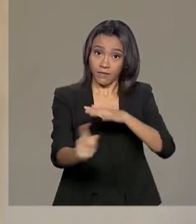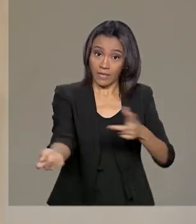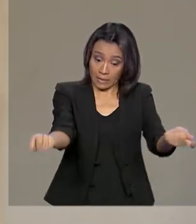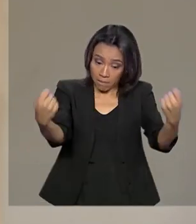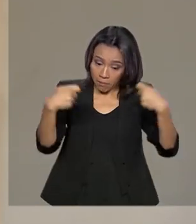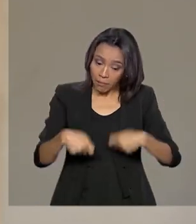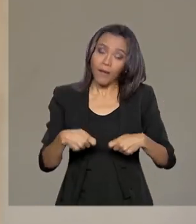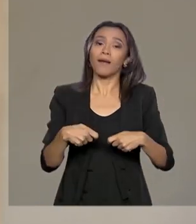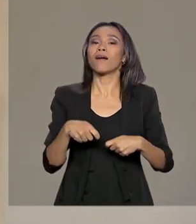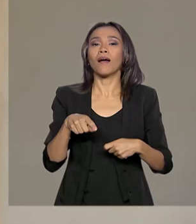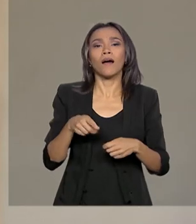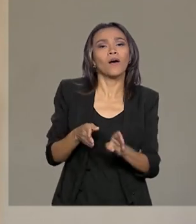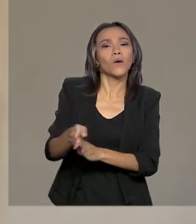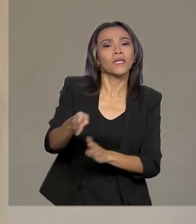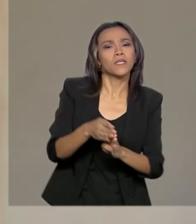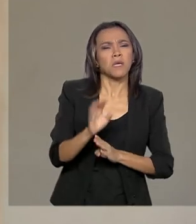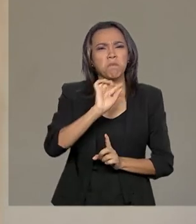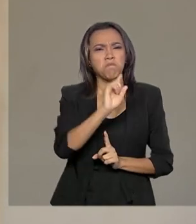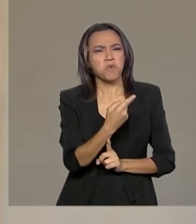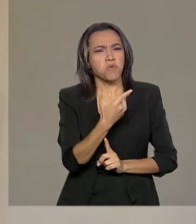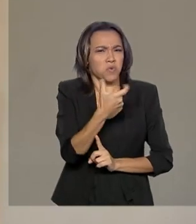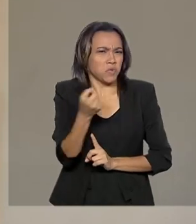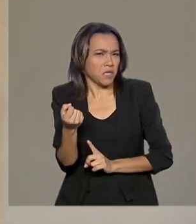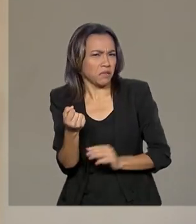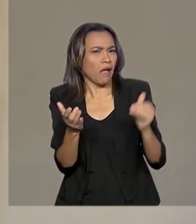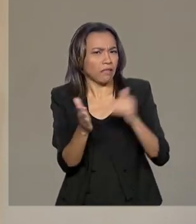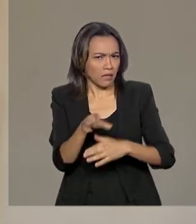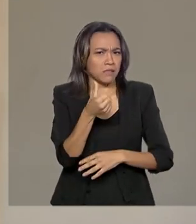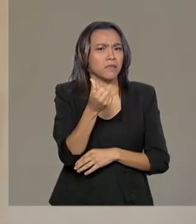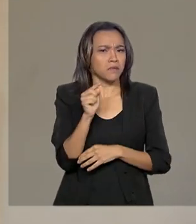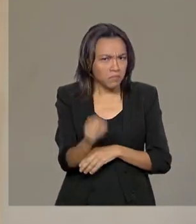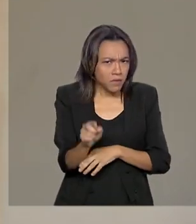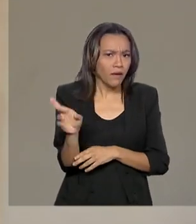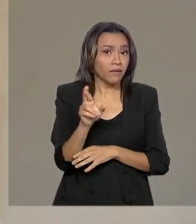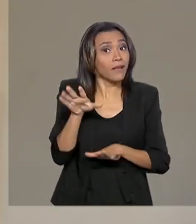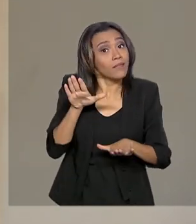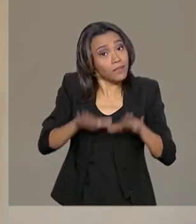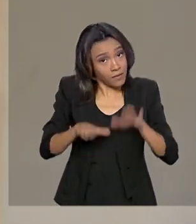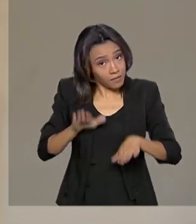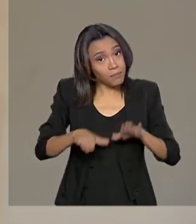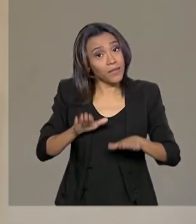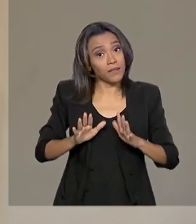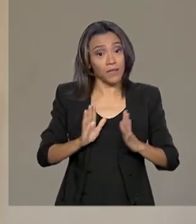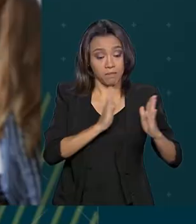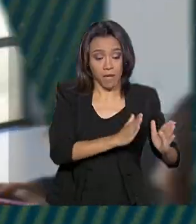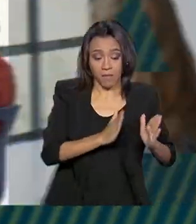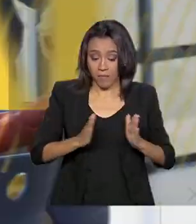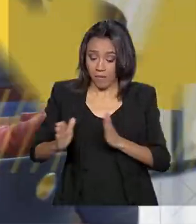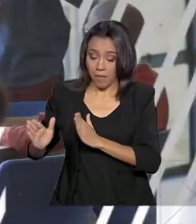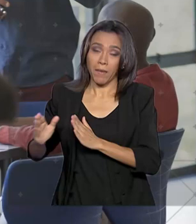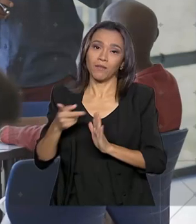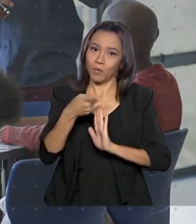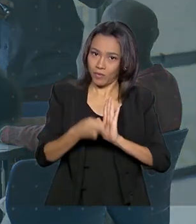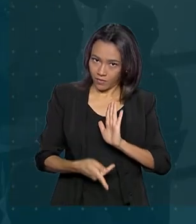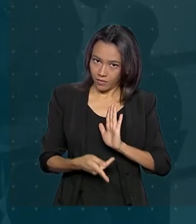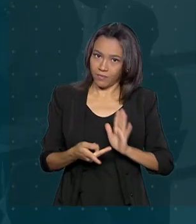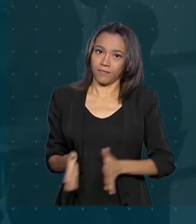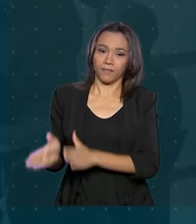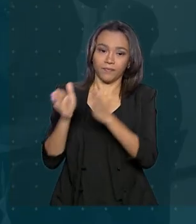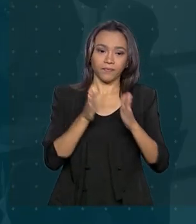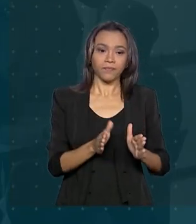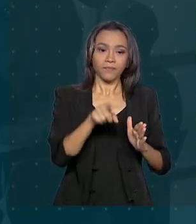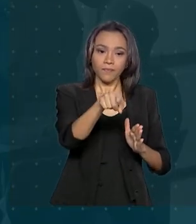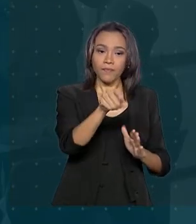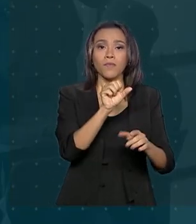valores que vão variar entre R$.200 e R 6.000, dependendo da fase do projeto. O Serviço Nacional de